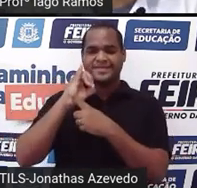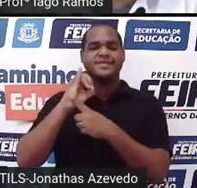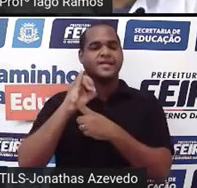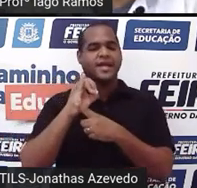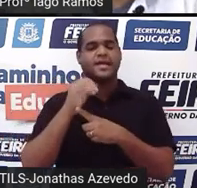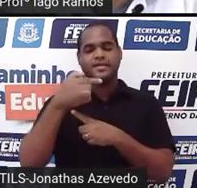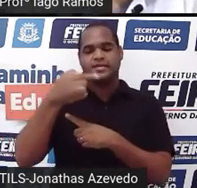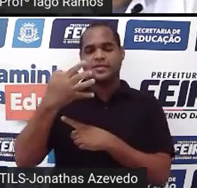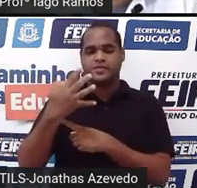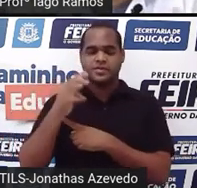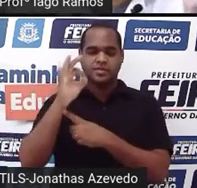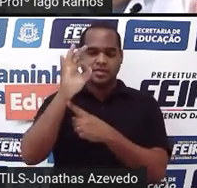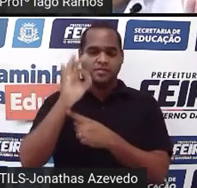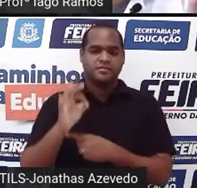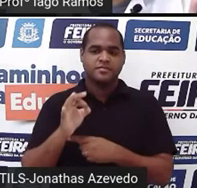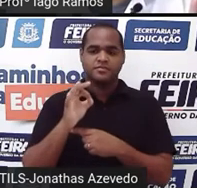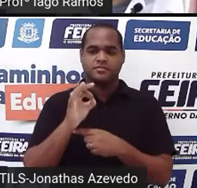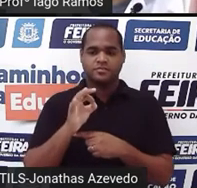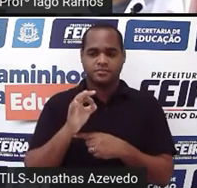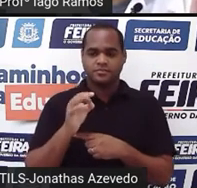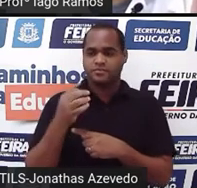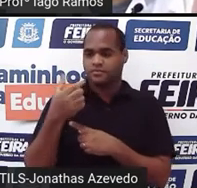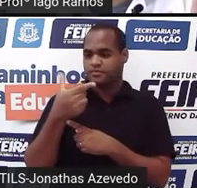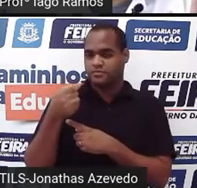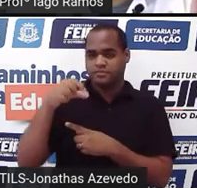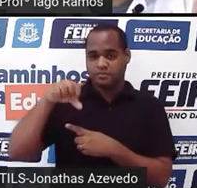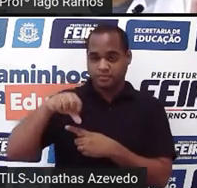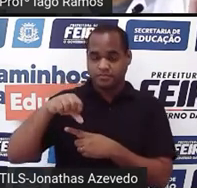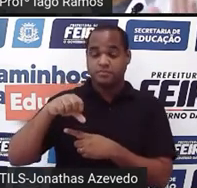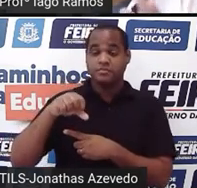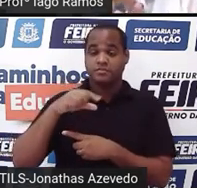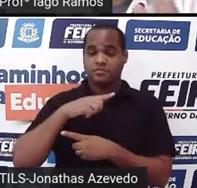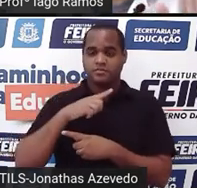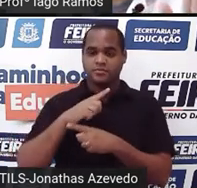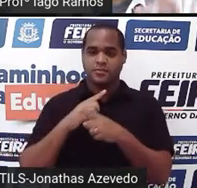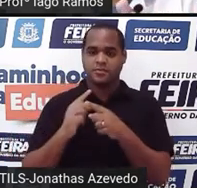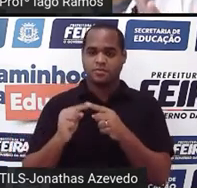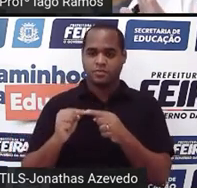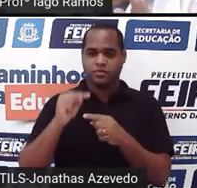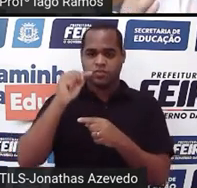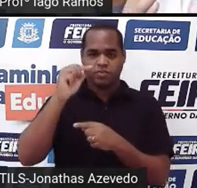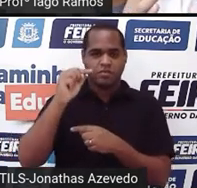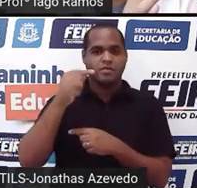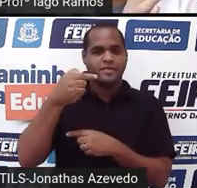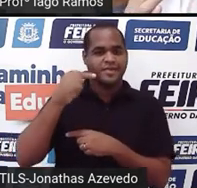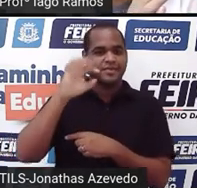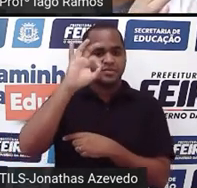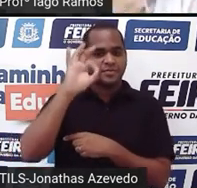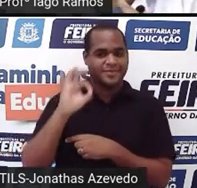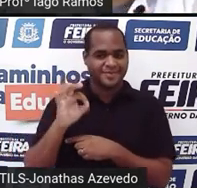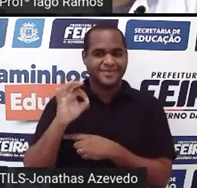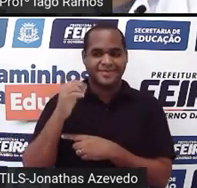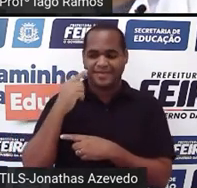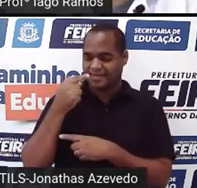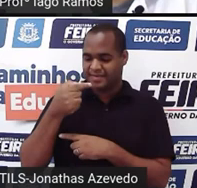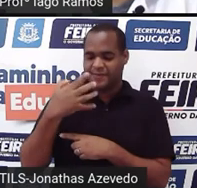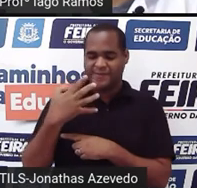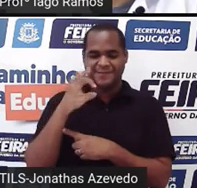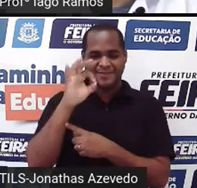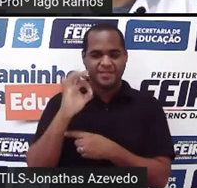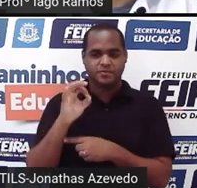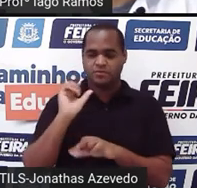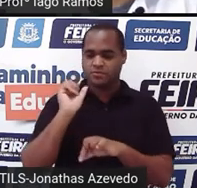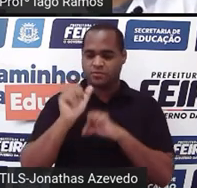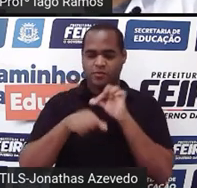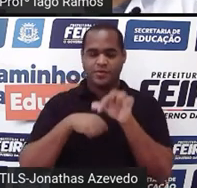2019 para 2020, isso aumentou aí 7%, né? foi de 74% para